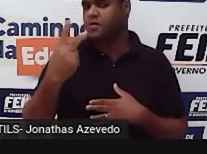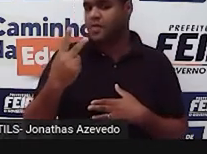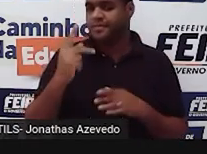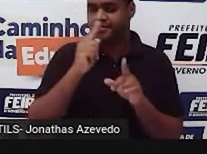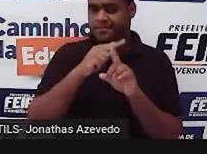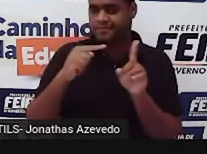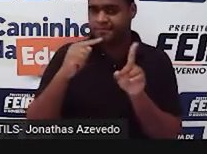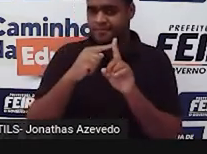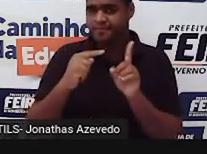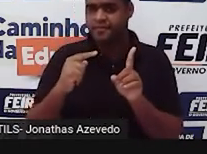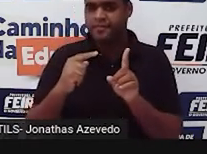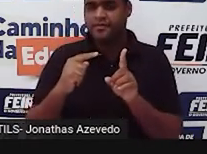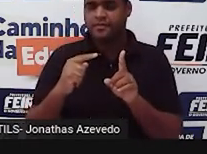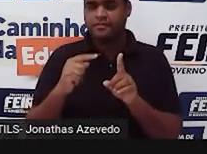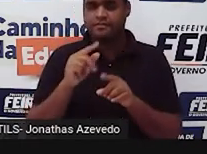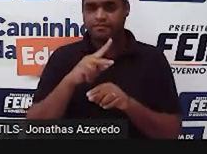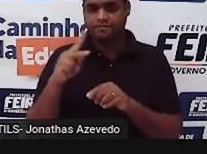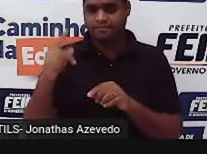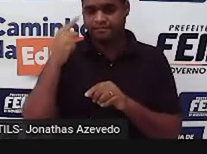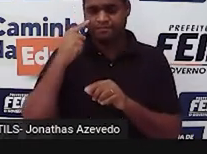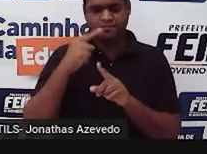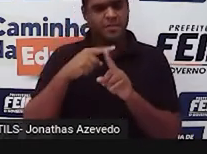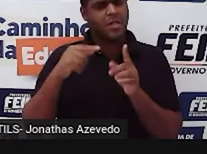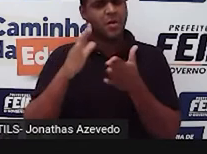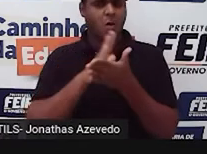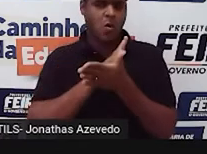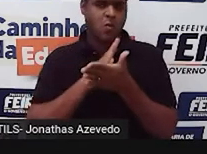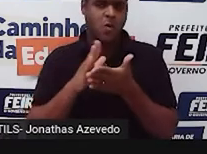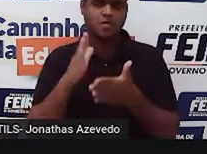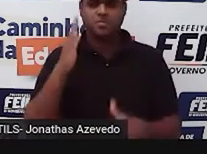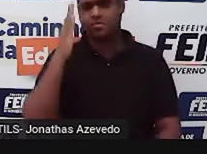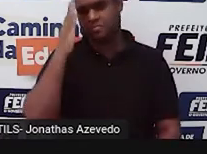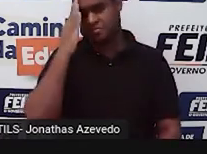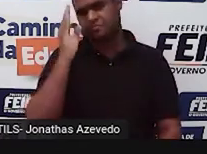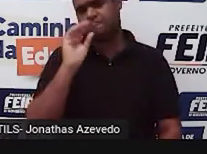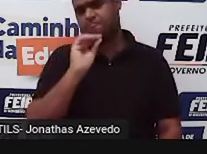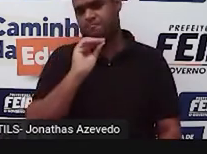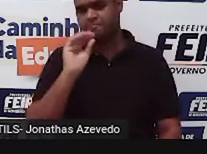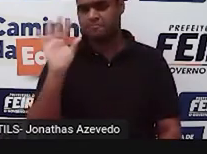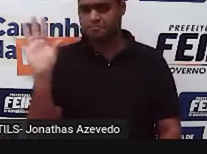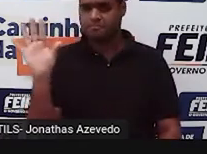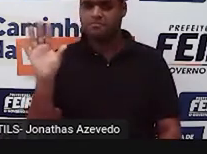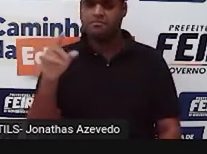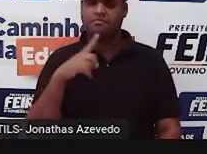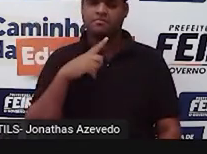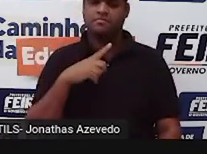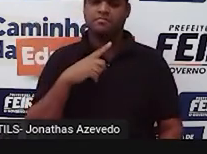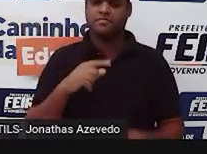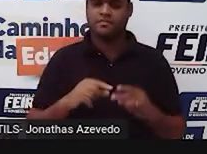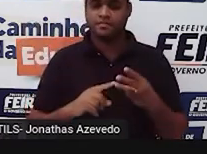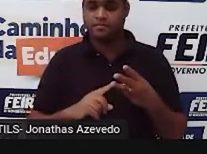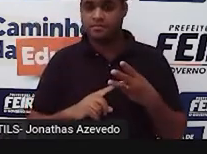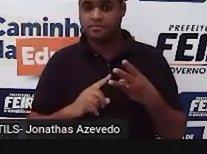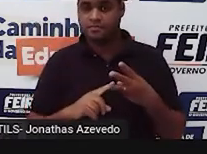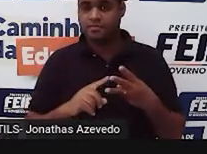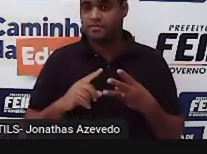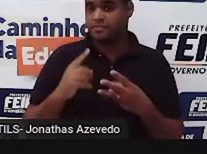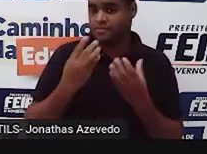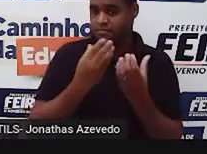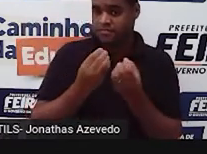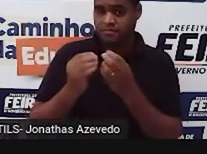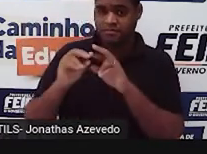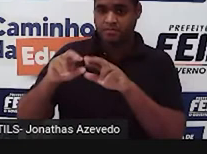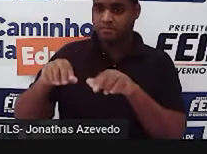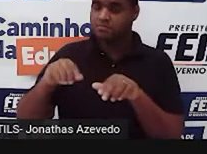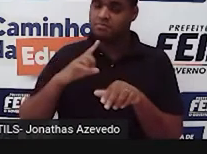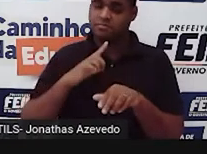metade. Professor, metade das coisas que foi falado nessa aula aí, eu consegui entender. Três em amarelo, maioria.